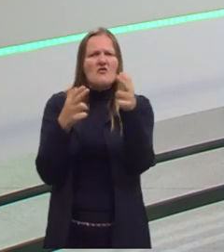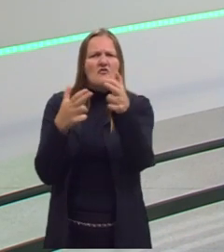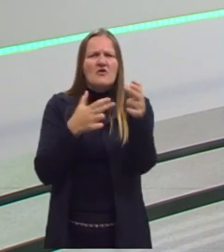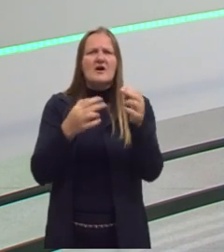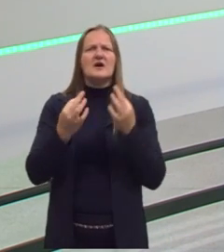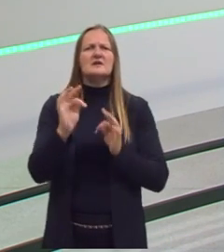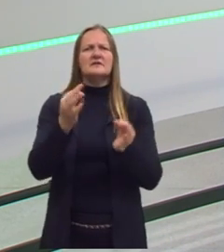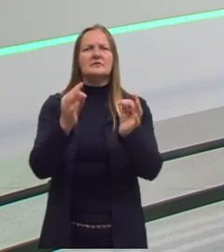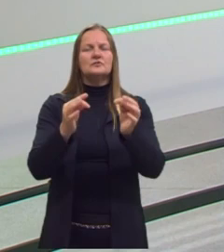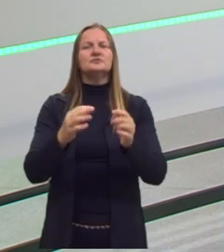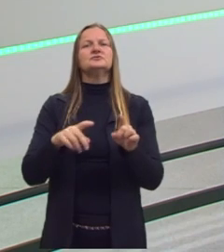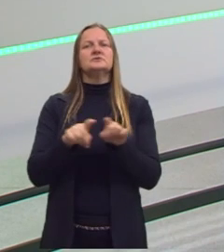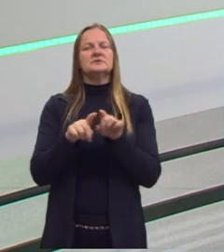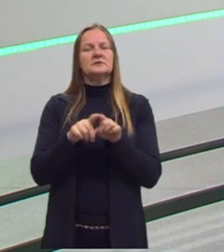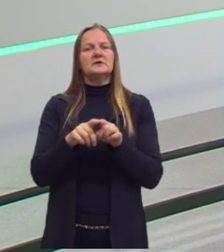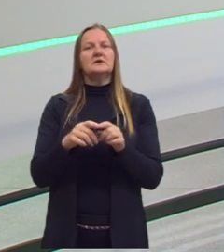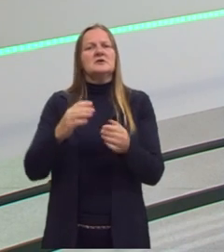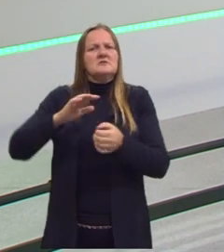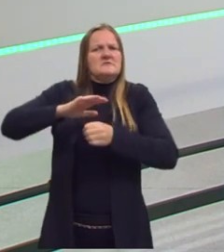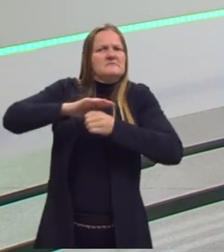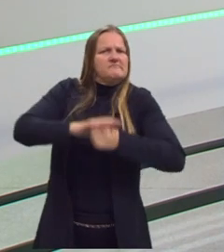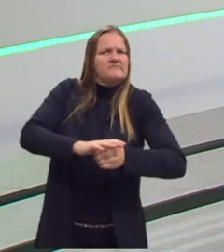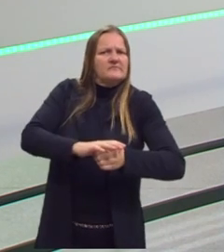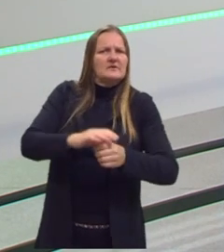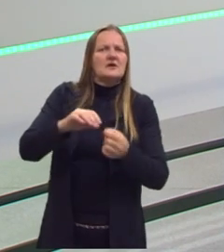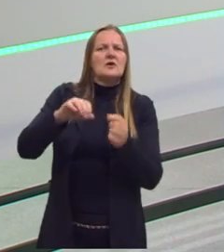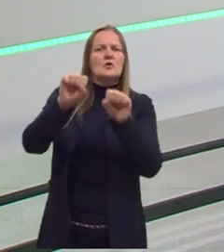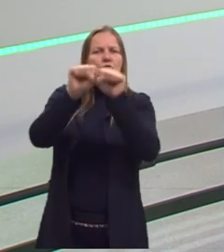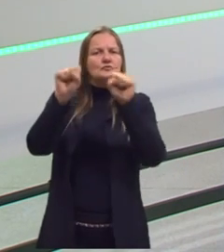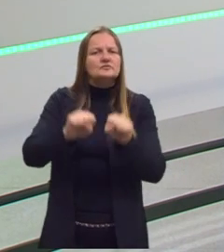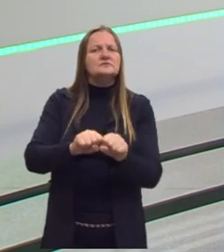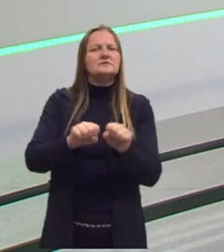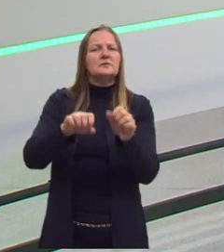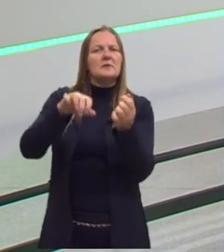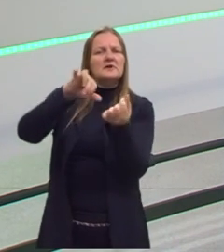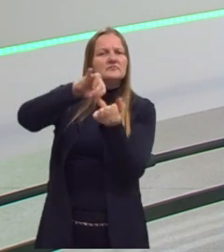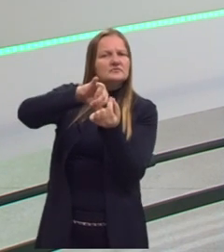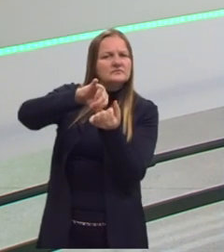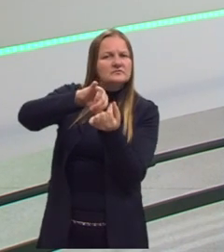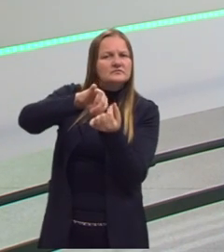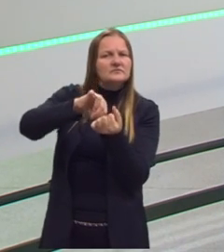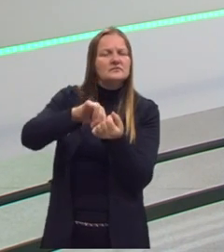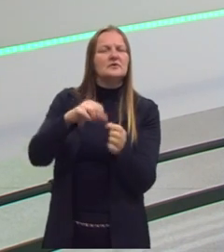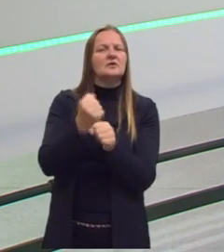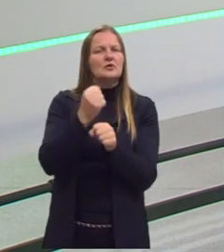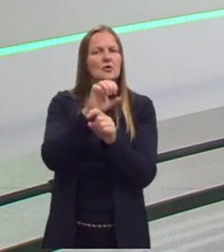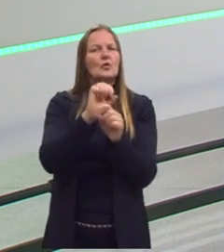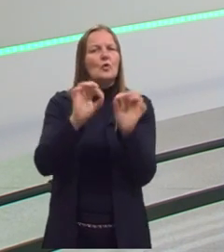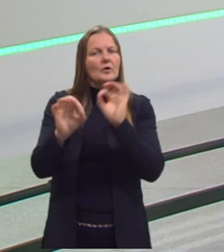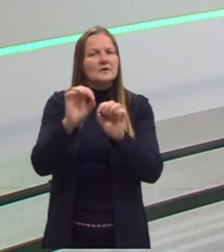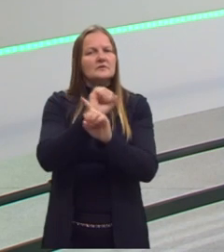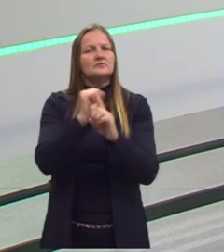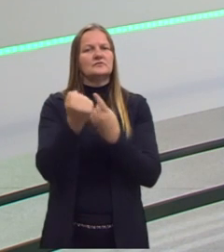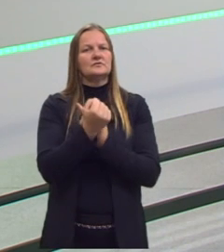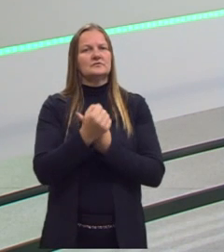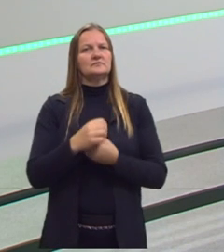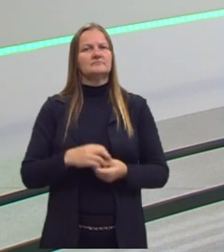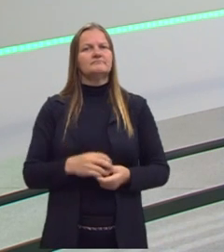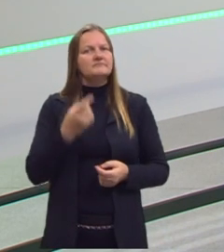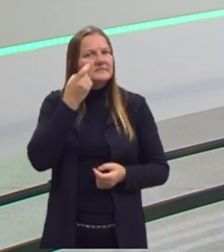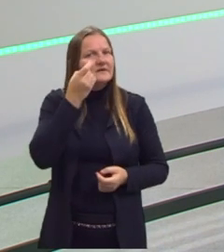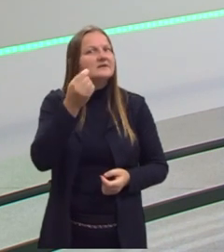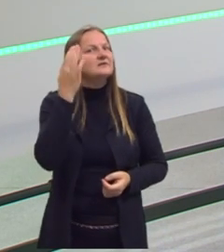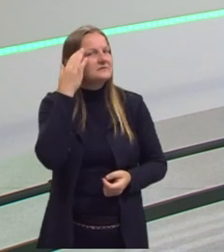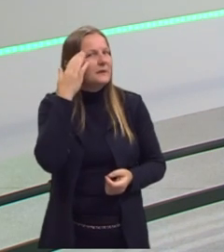tecnologia da época, para impor esse sistema, essa forma de produzir e de organizar a sociedade. Mas é interessante a gente